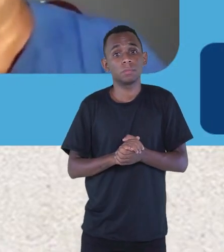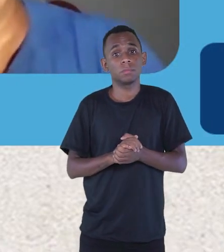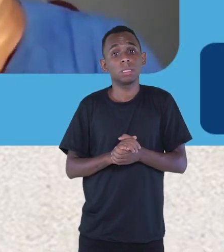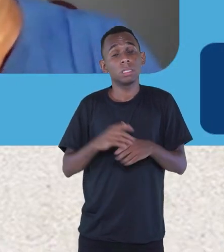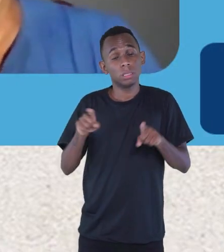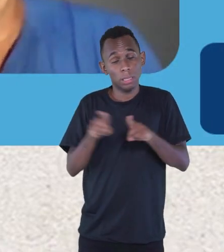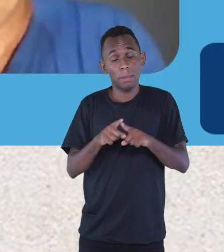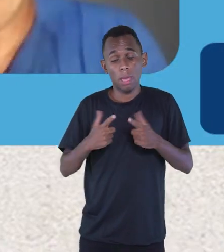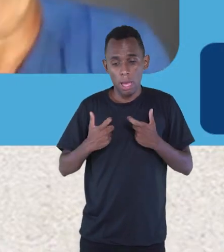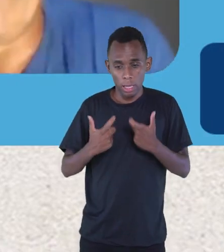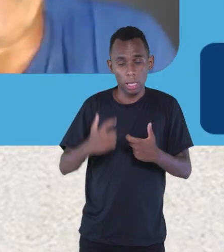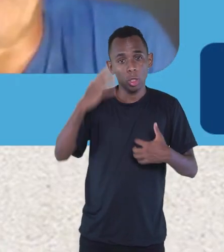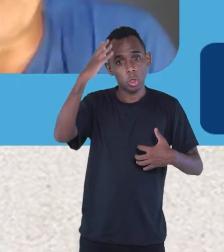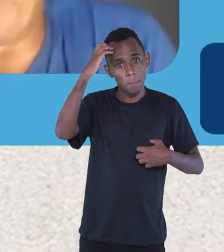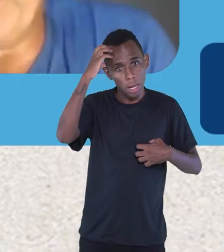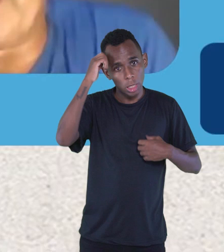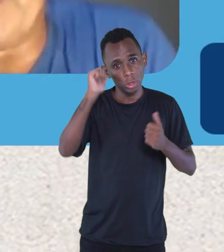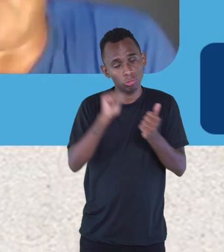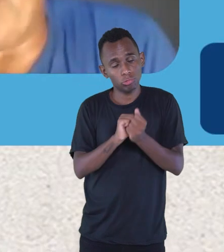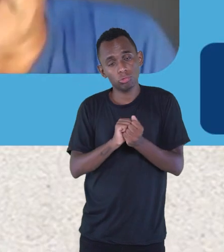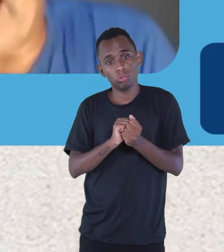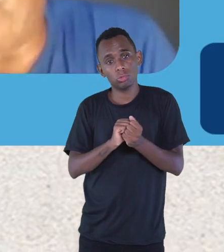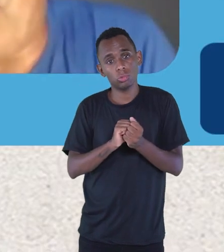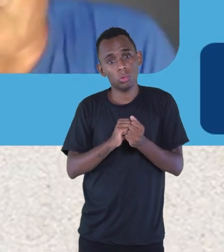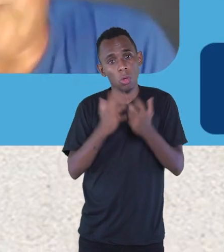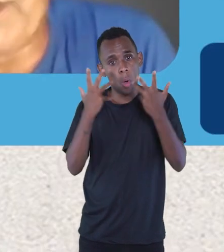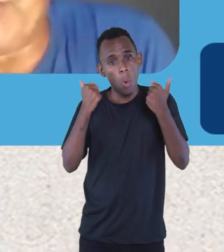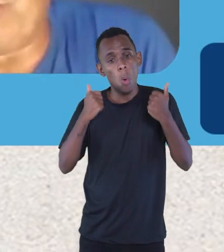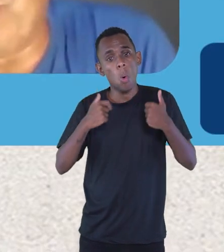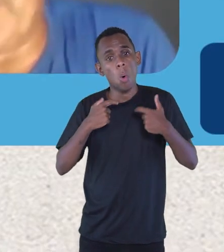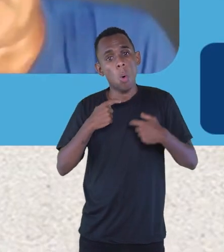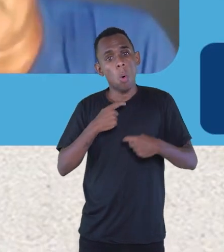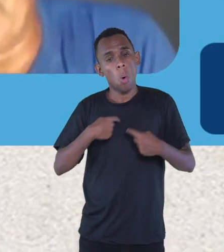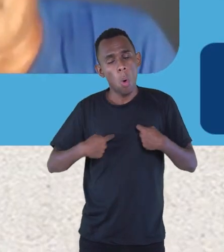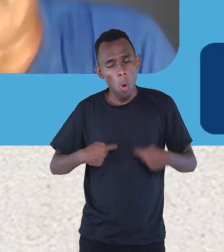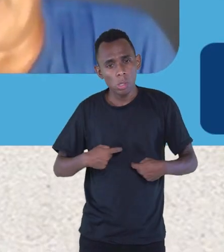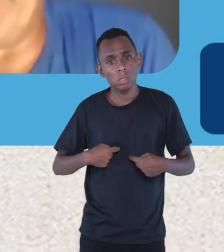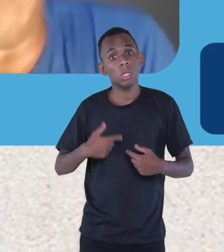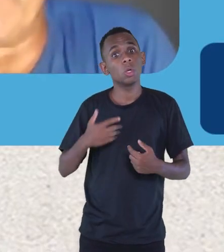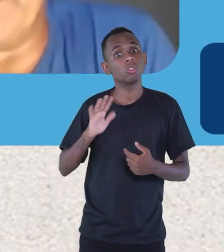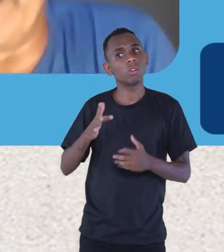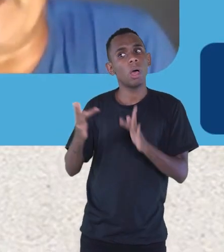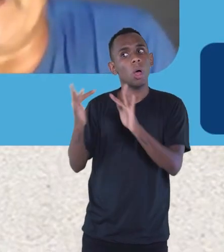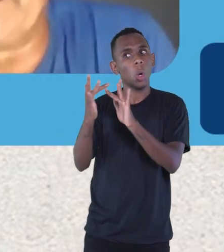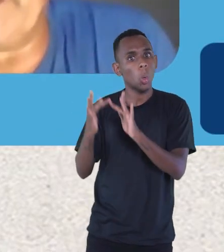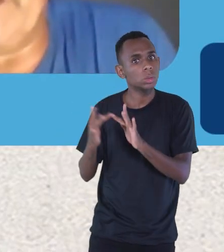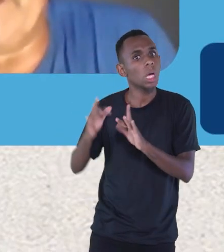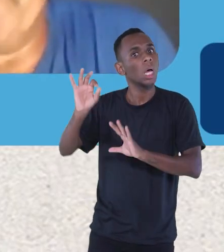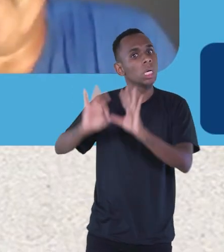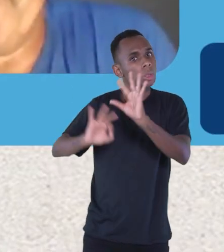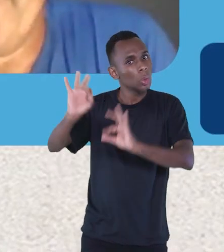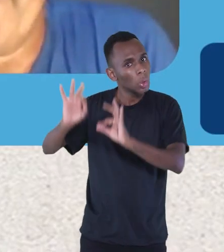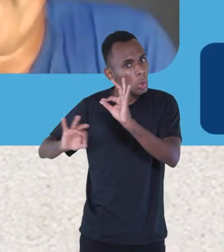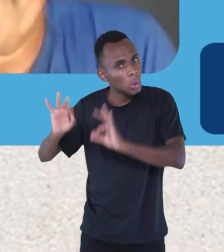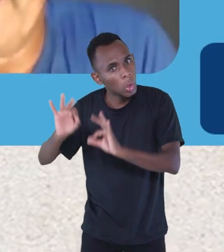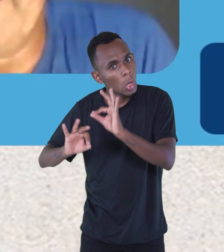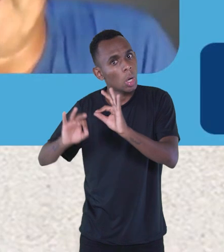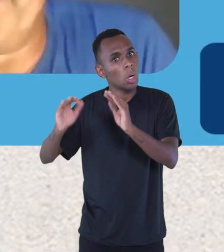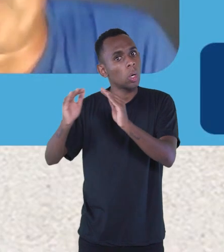Macaco com a Onça. E aí, eu já estou entrando em contato com algumas editoras, já mandei para a Rosana aí da Letria